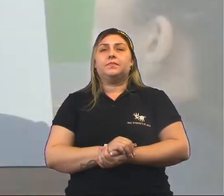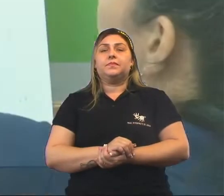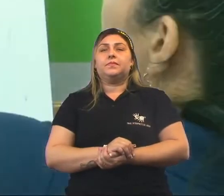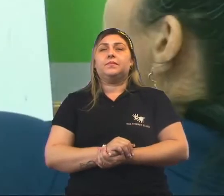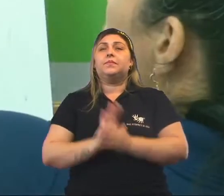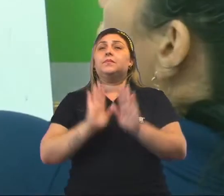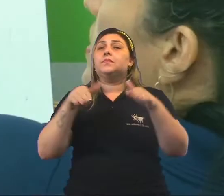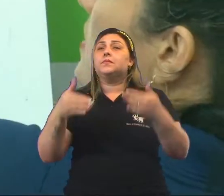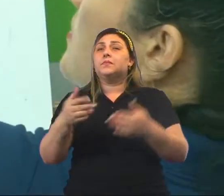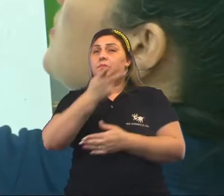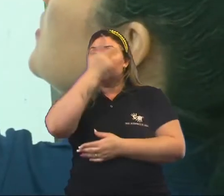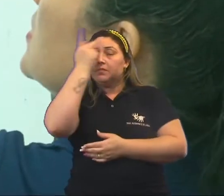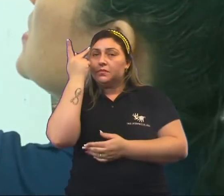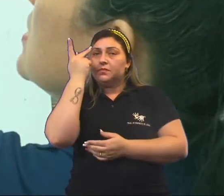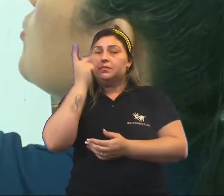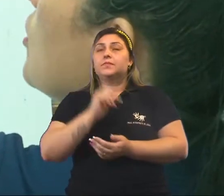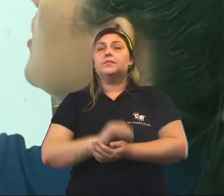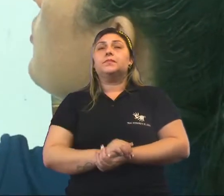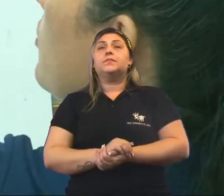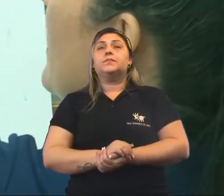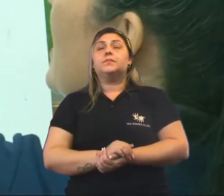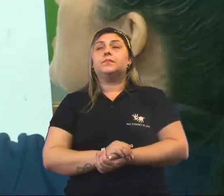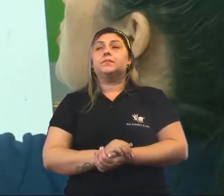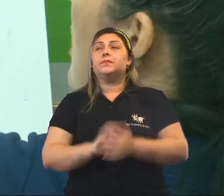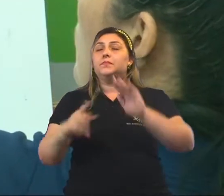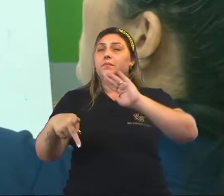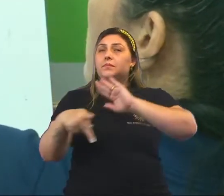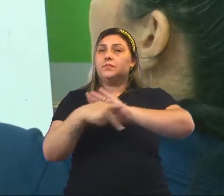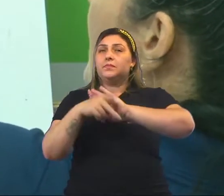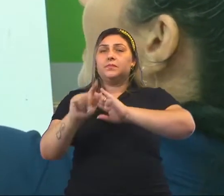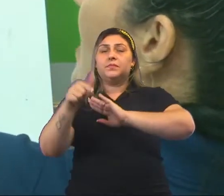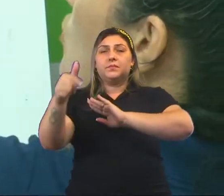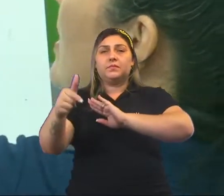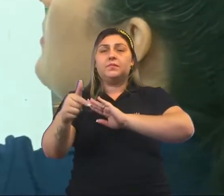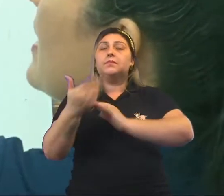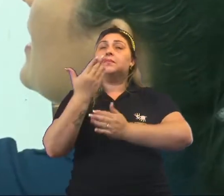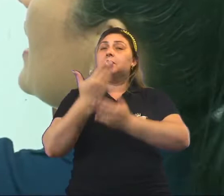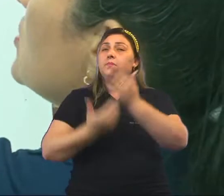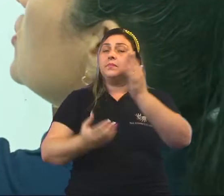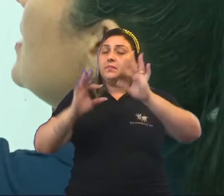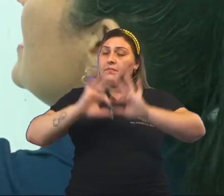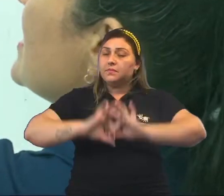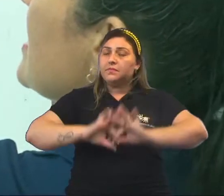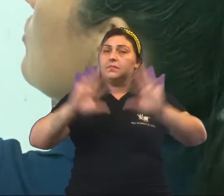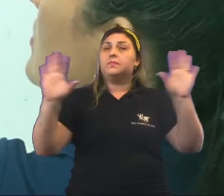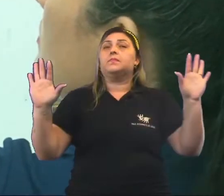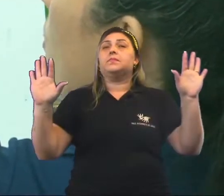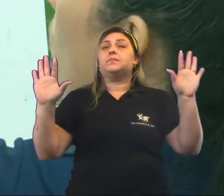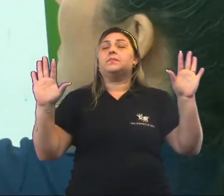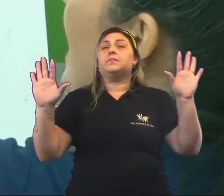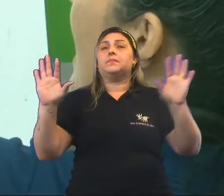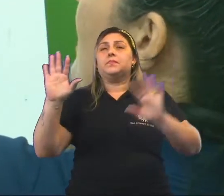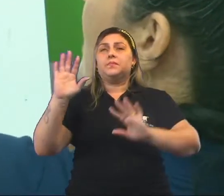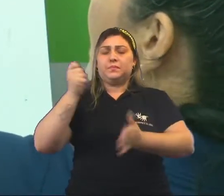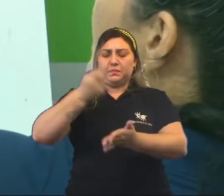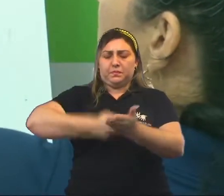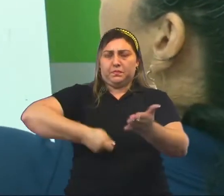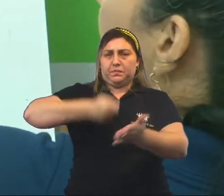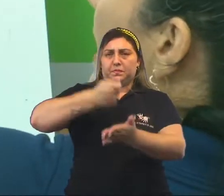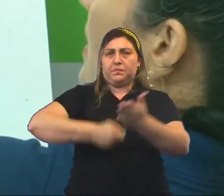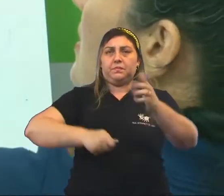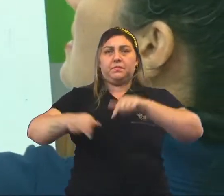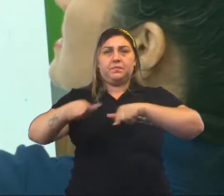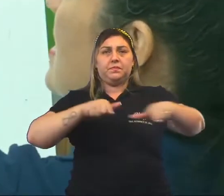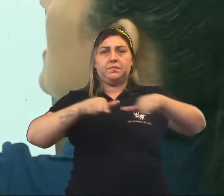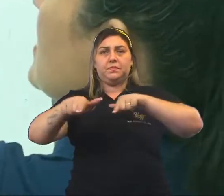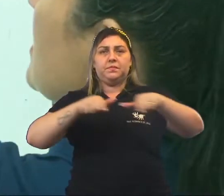Quando uma pessoa se torna propriedade da outra, perdendo a liberdade e sendo obrigada a